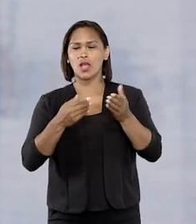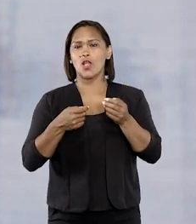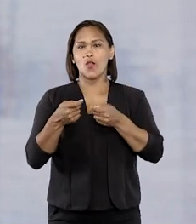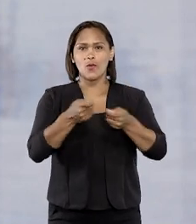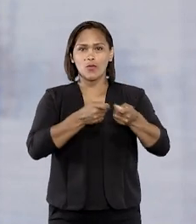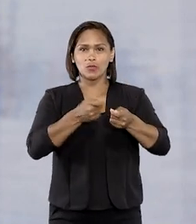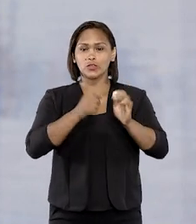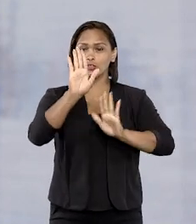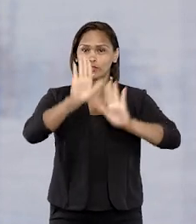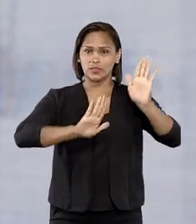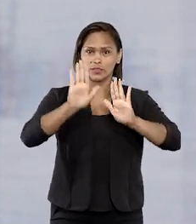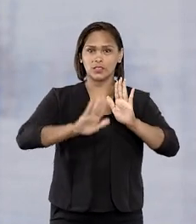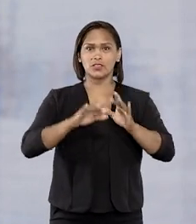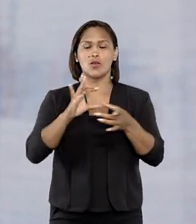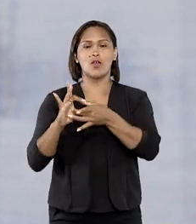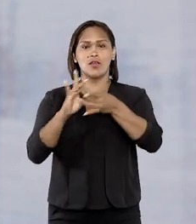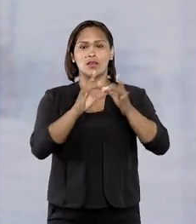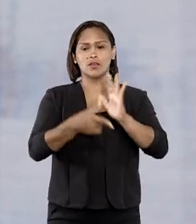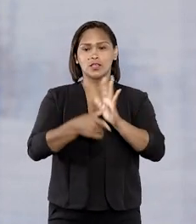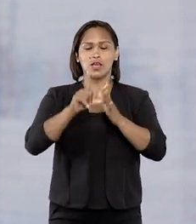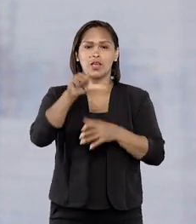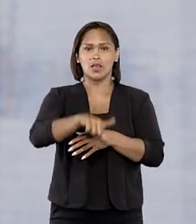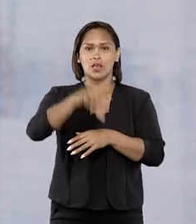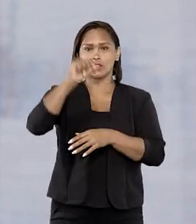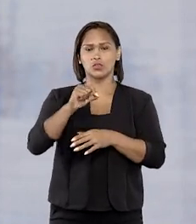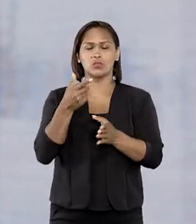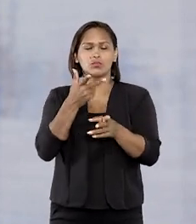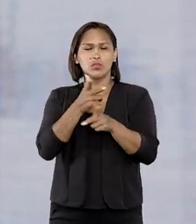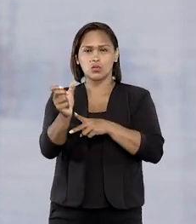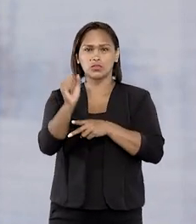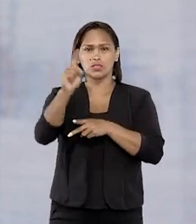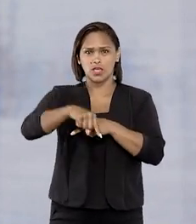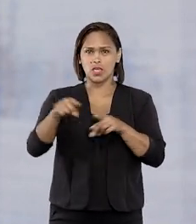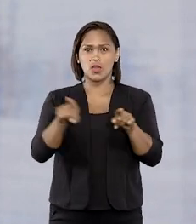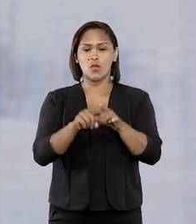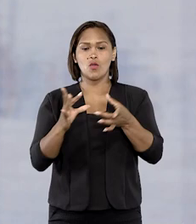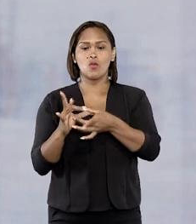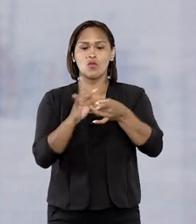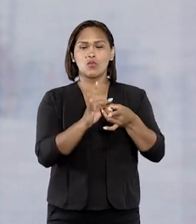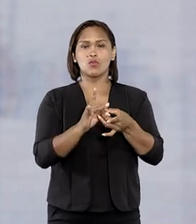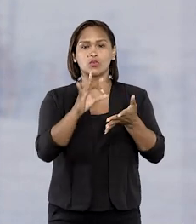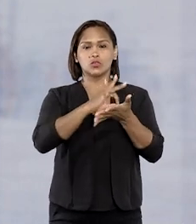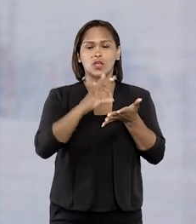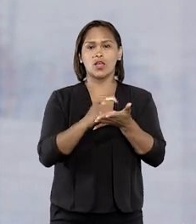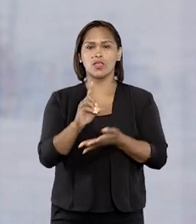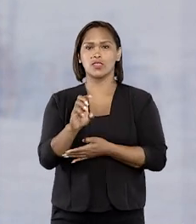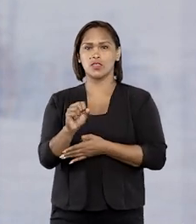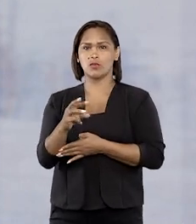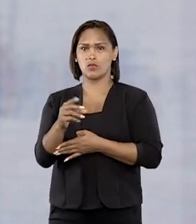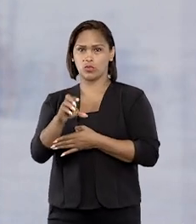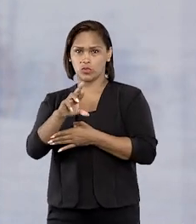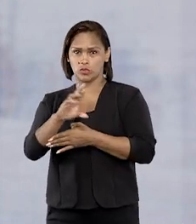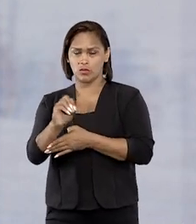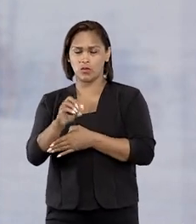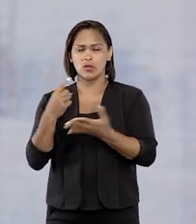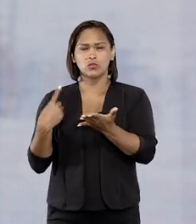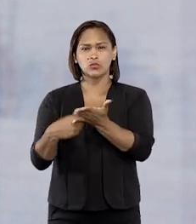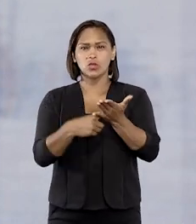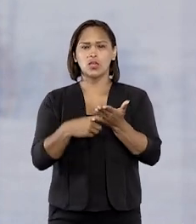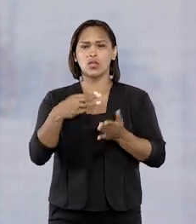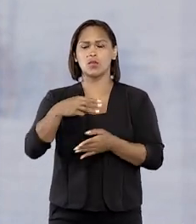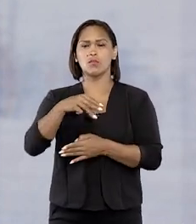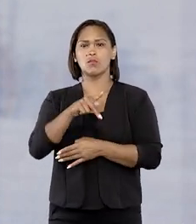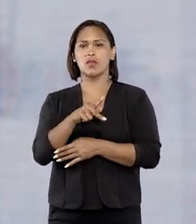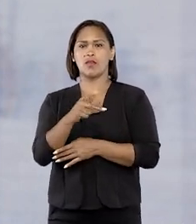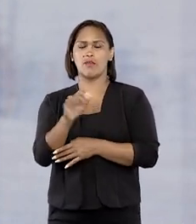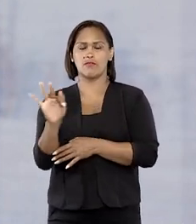competitivo do certame. A seleção prévia do vencedor da licitação, o consórcio complexo Deodoro, teria ocorrido, de acordo